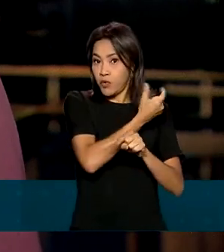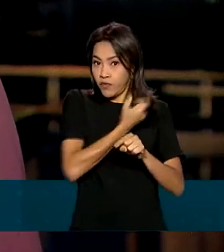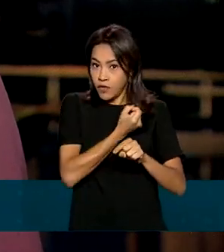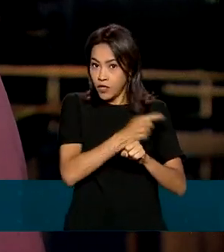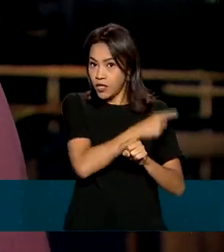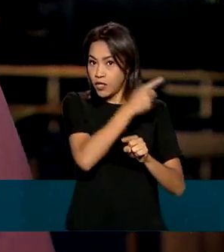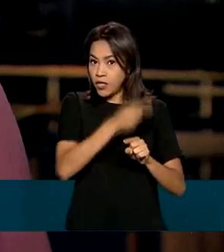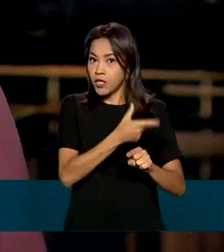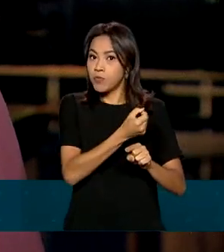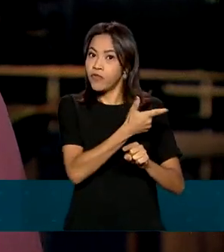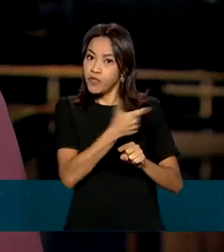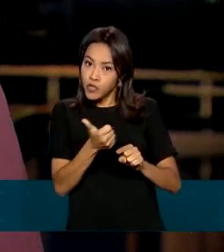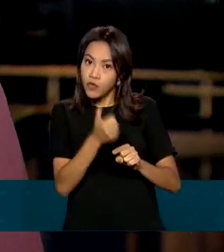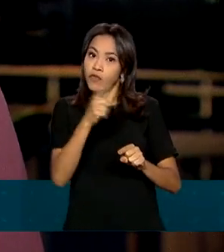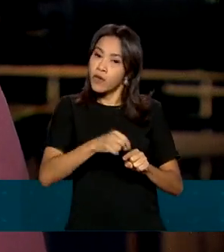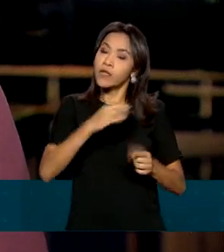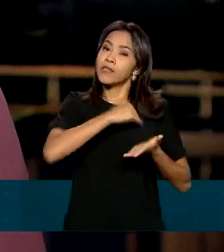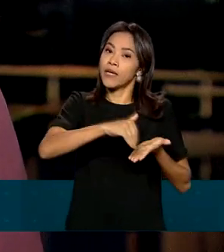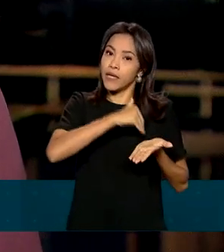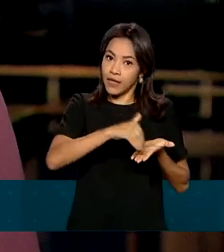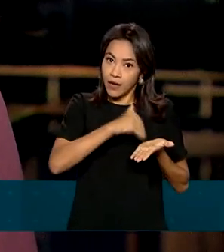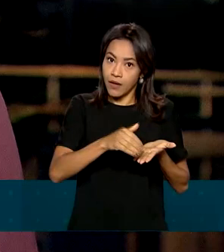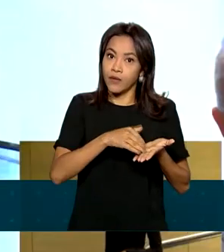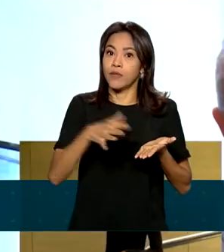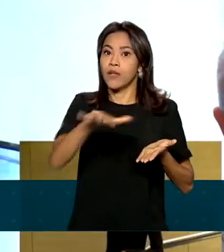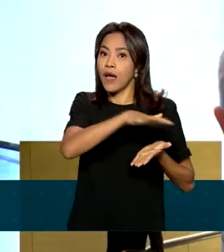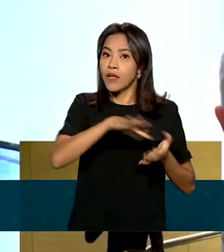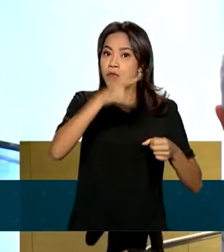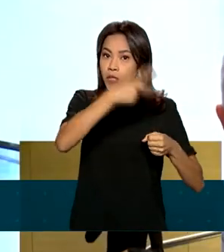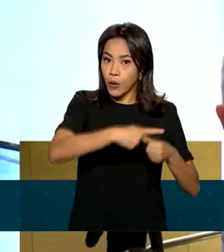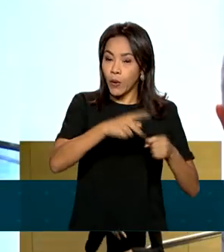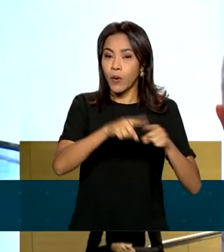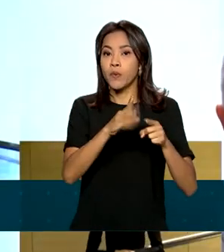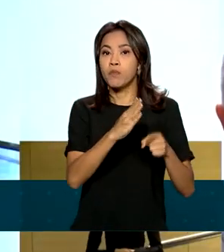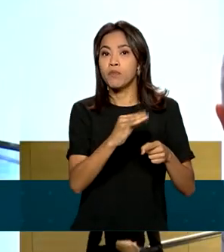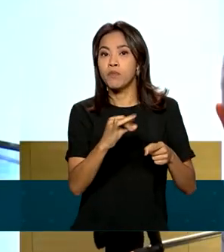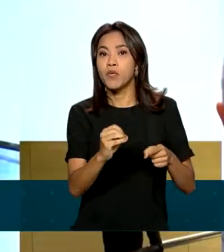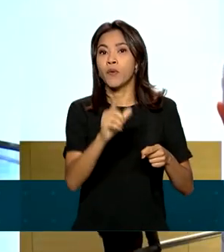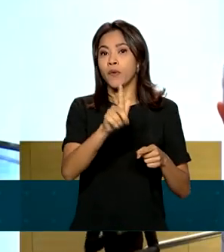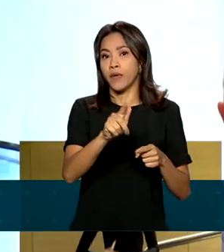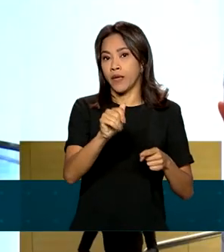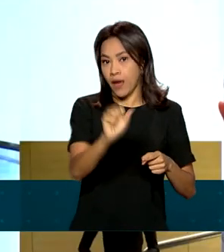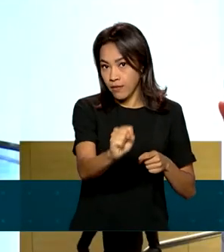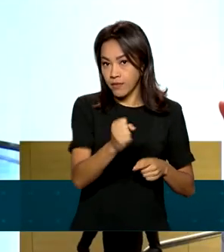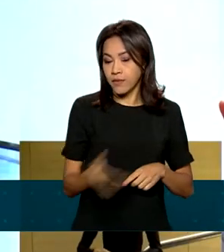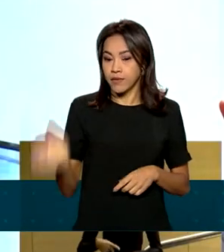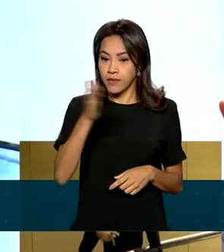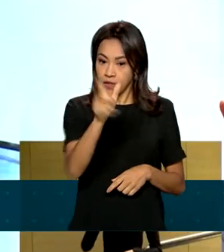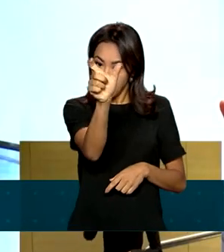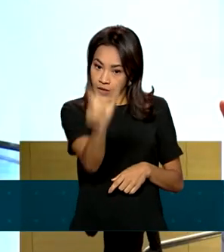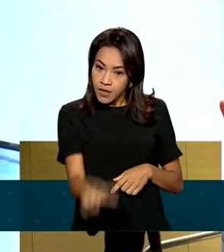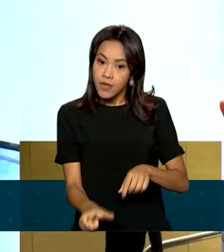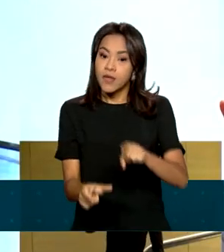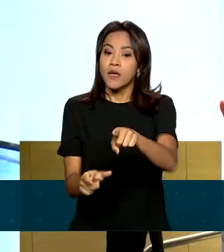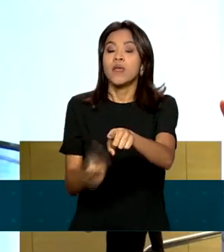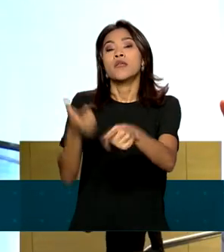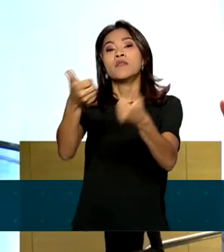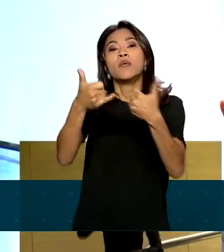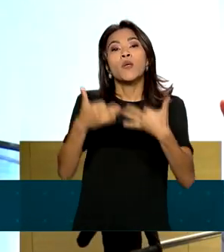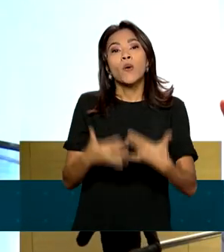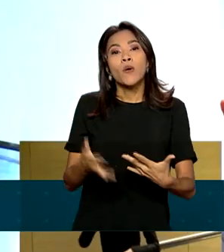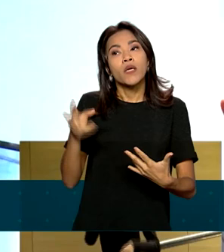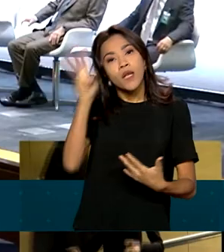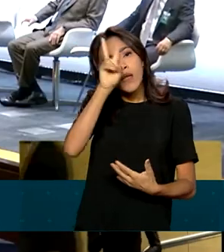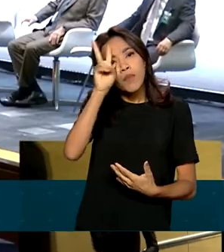secretário de Petróleo, Gás e Biocombustíveis. O ministro de Minas e Energia, Bento Albuquerque, lembrou que o novo